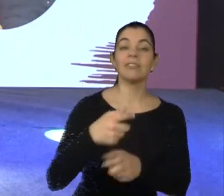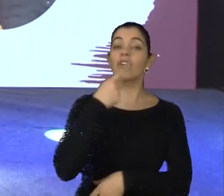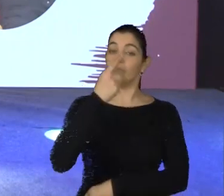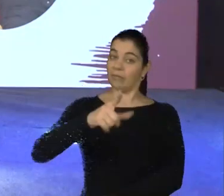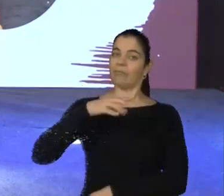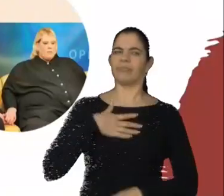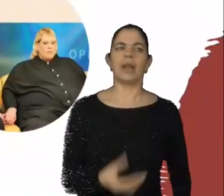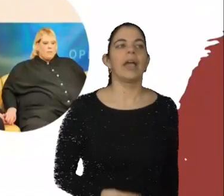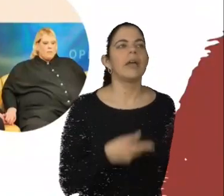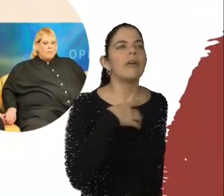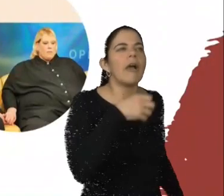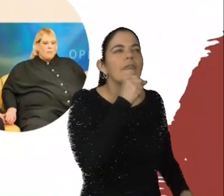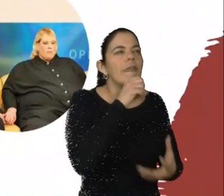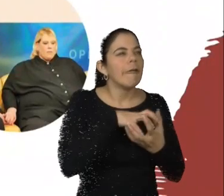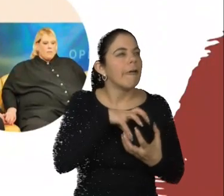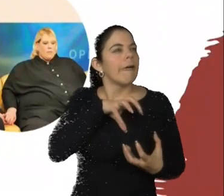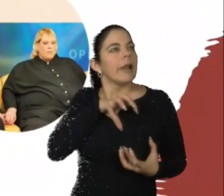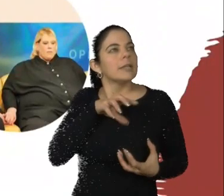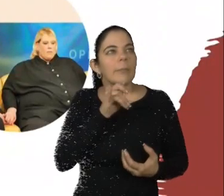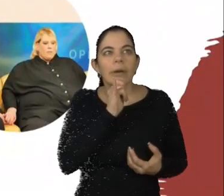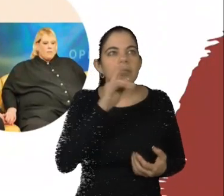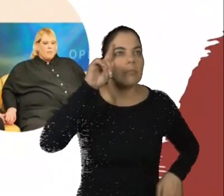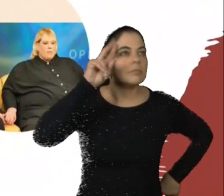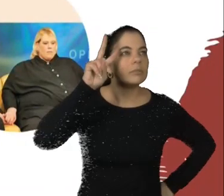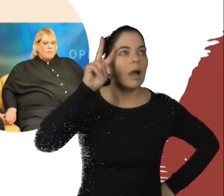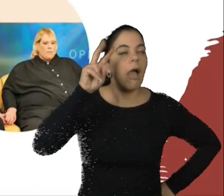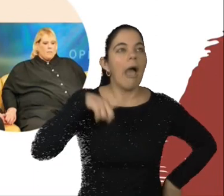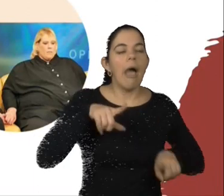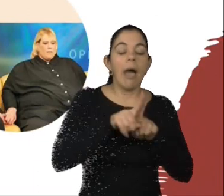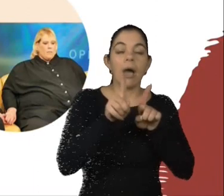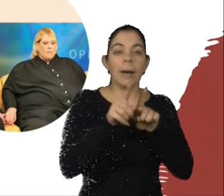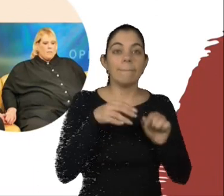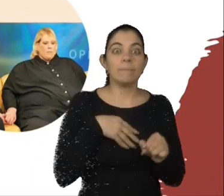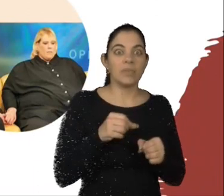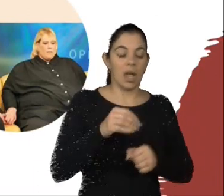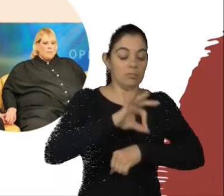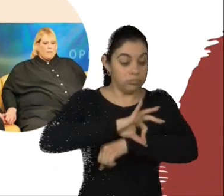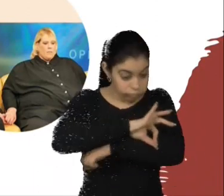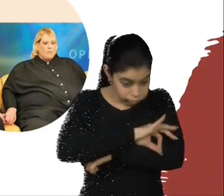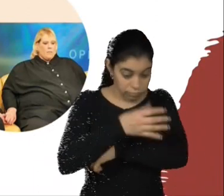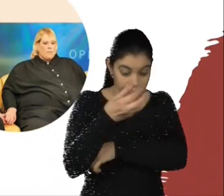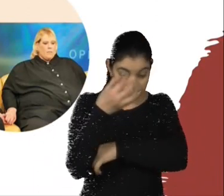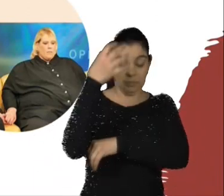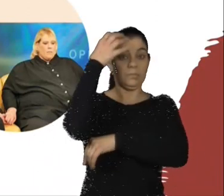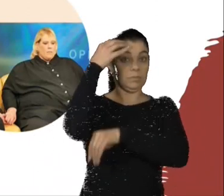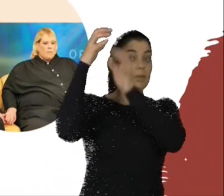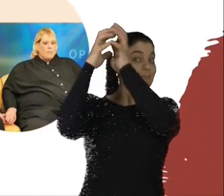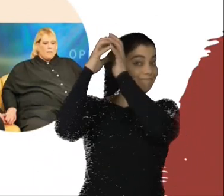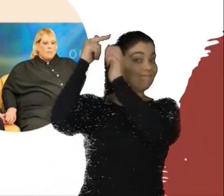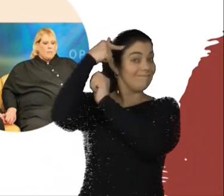gente envelhece graças à epigenética, então, em um determinado momento, meus genes, meus ovários, param de produzir hormônio e eu entro na menopausa.